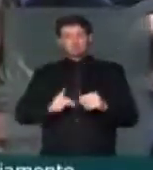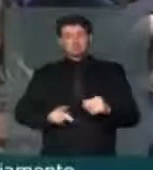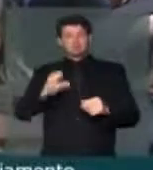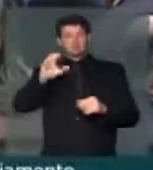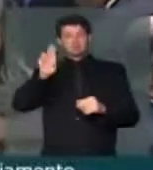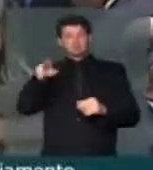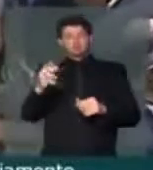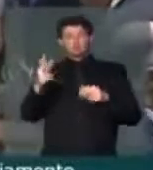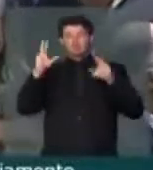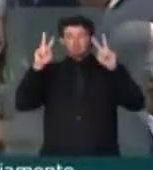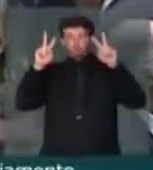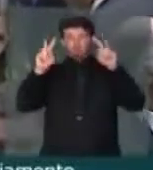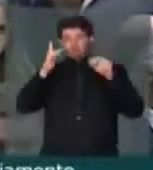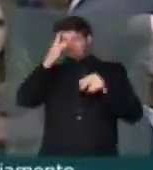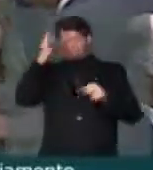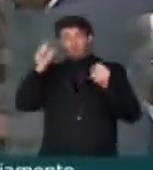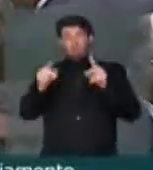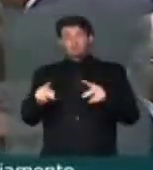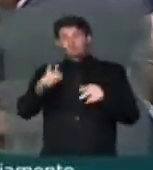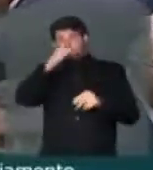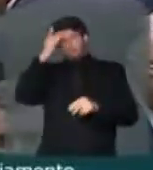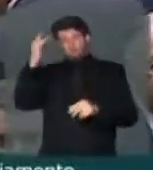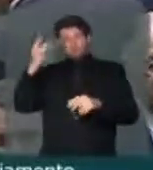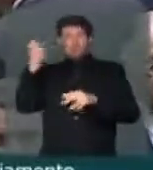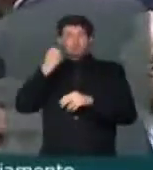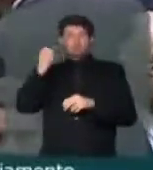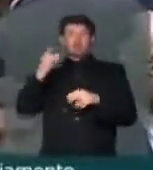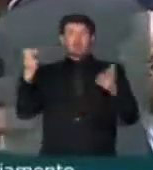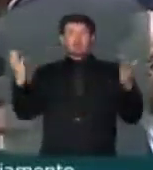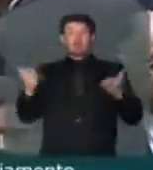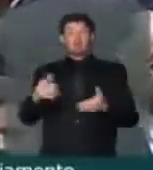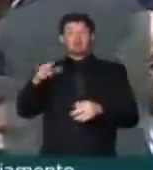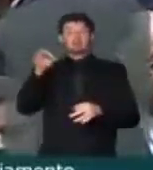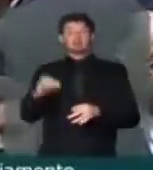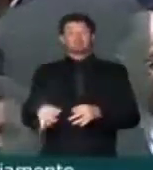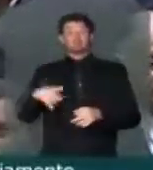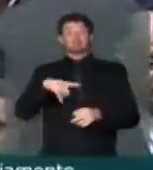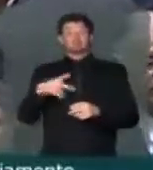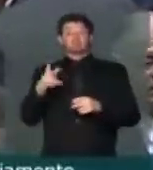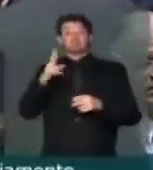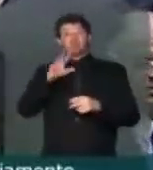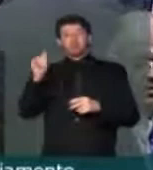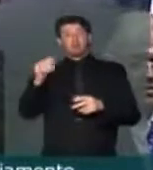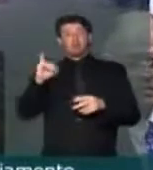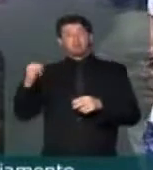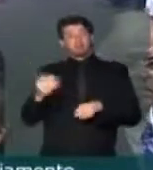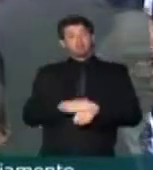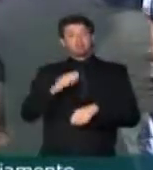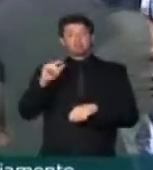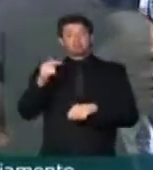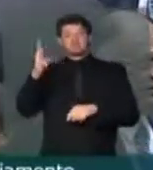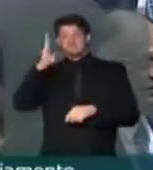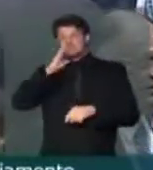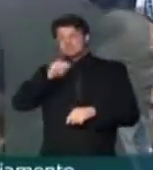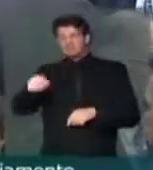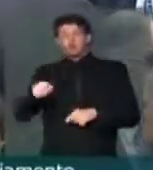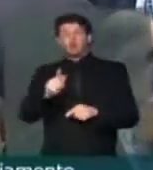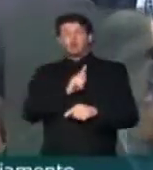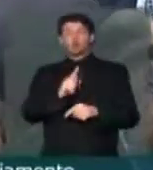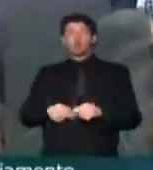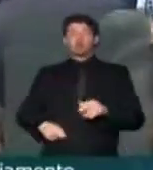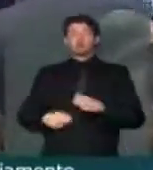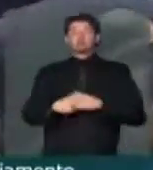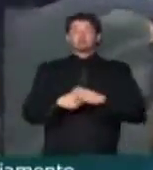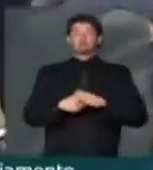Cunha e viva aos aposentados pensionistas que agora vão ter a certeza de que vão poder aproveitar mais sem essa perversidade que o governo